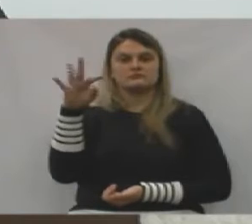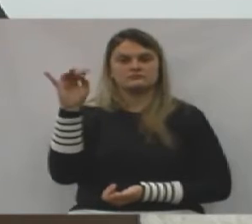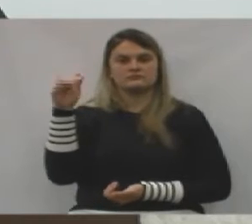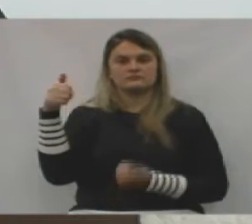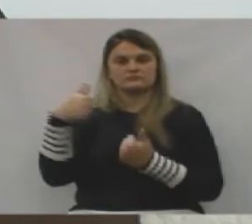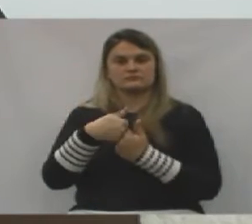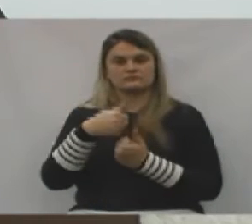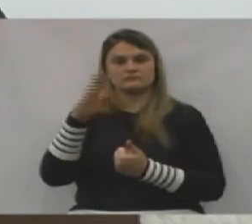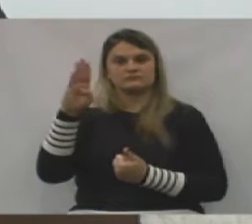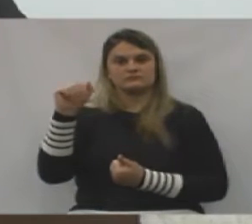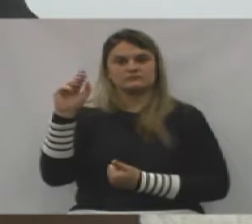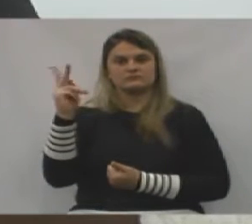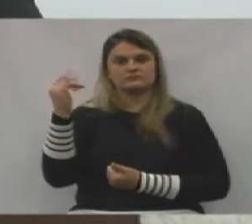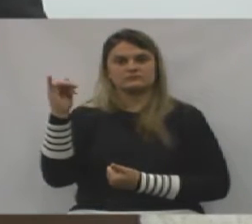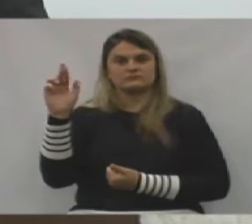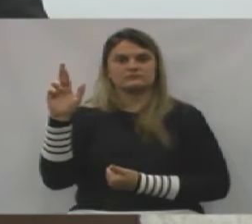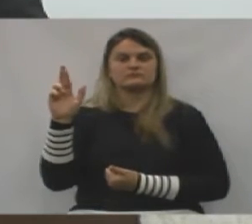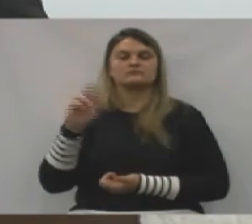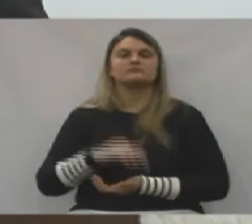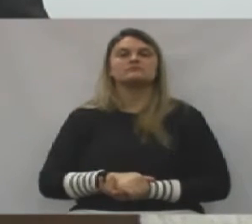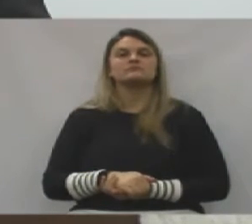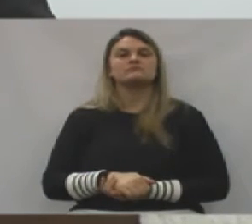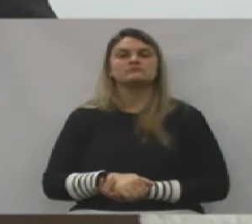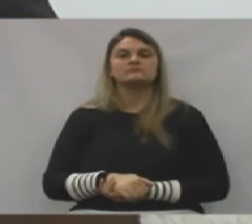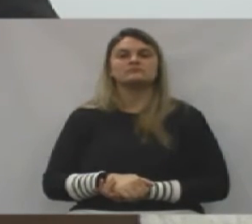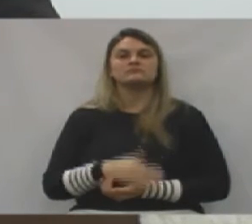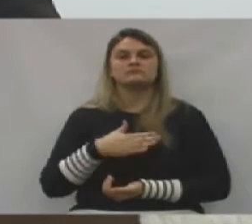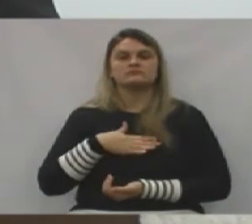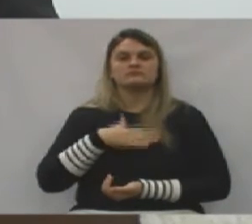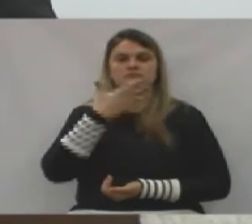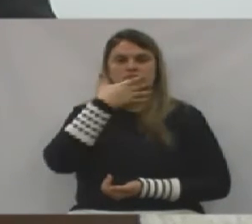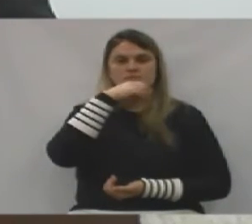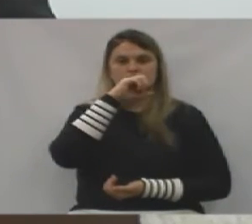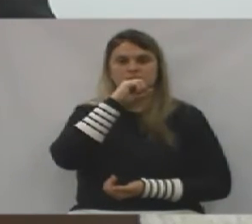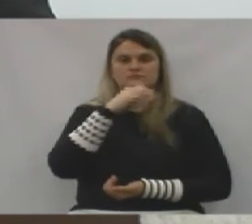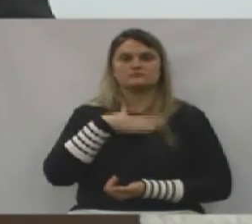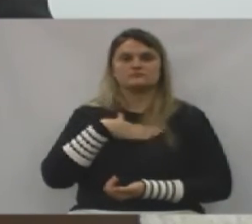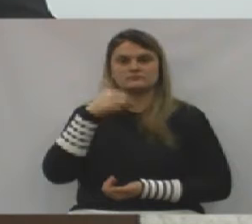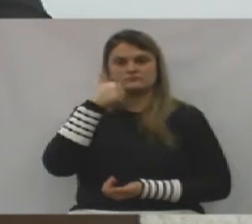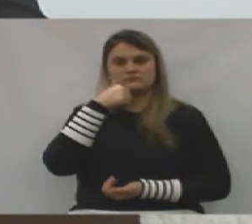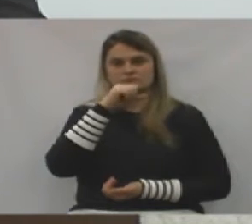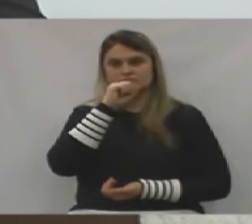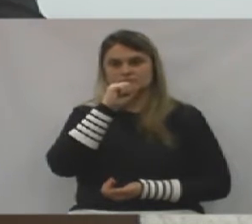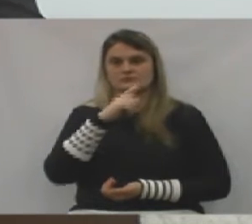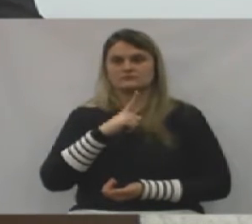vice Bastirabas, meu pai, minha mãe, que estão aqui,